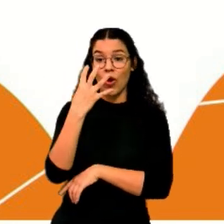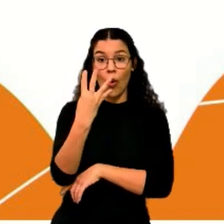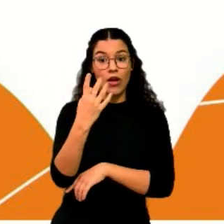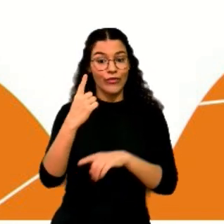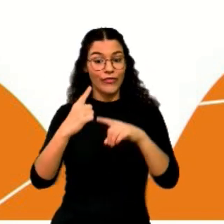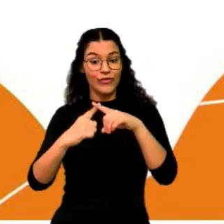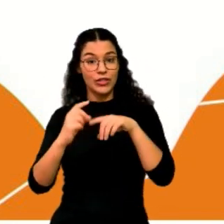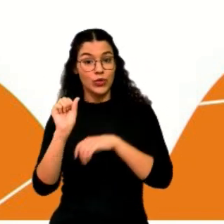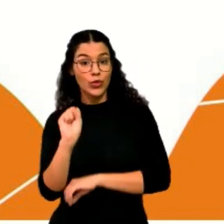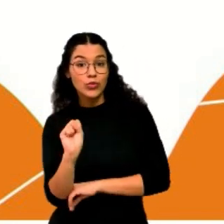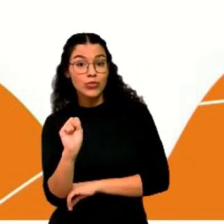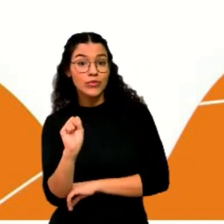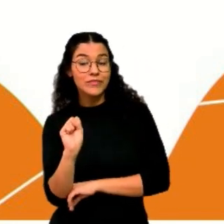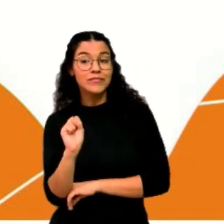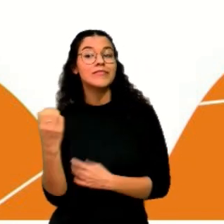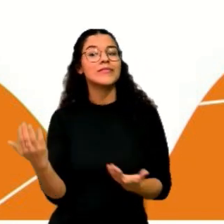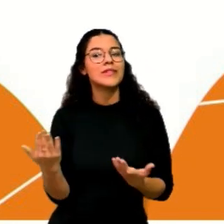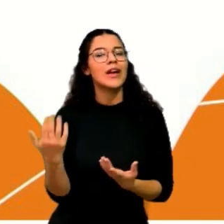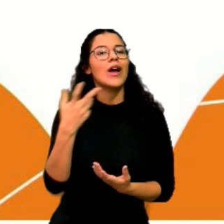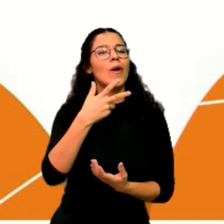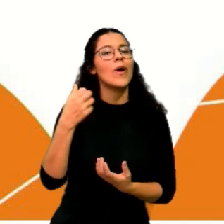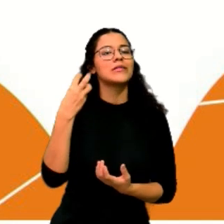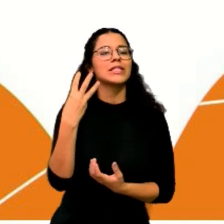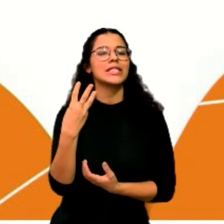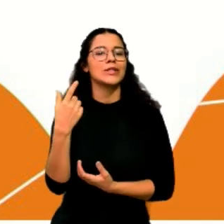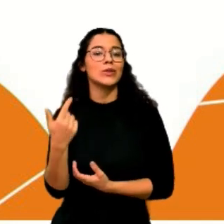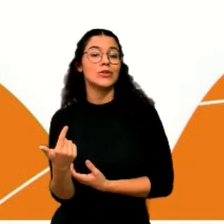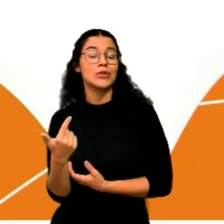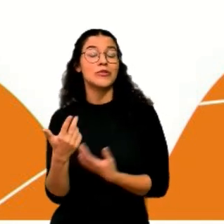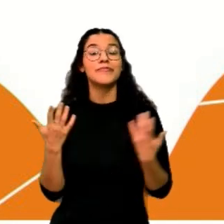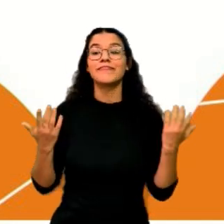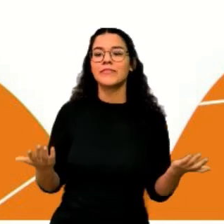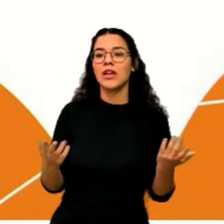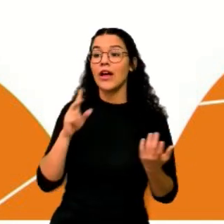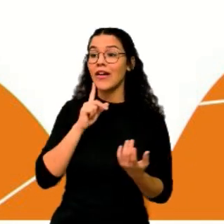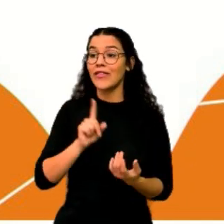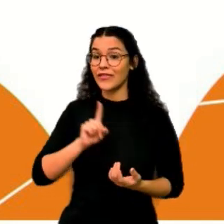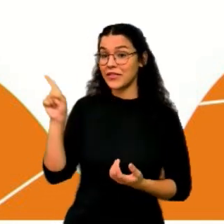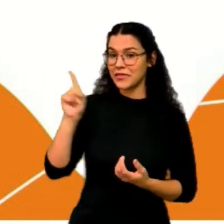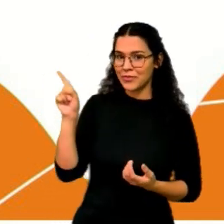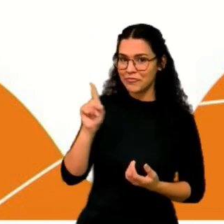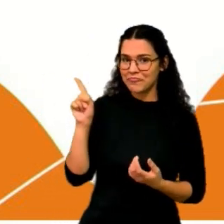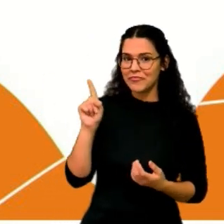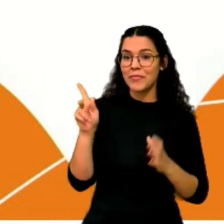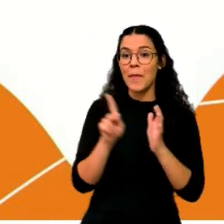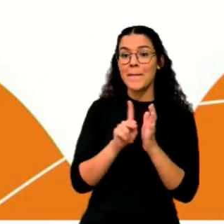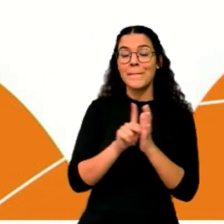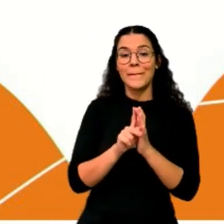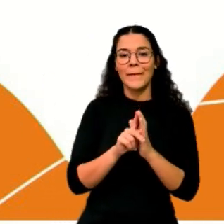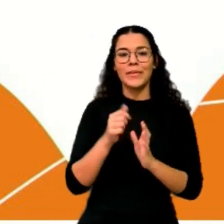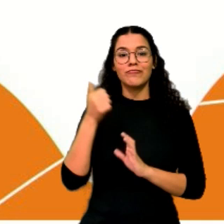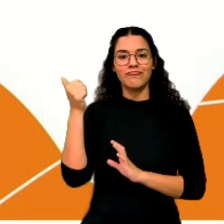também multiplicar por 8, eu vou encontrar 32. Então, veja, o triângulo na questão é um